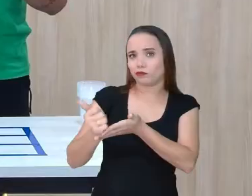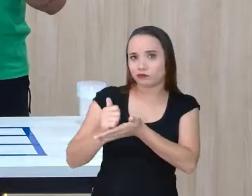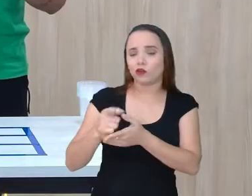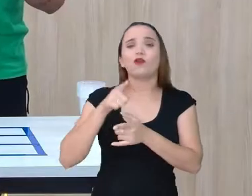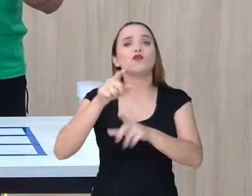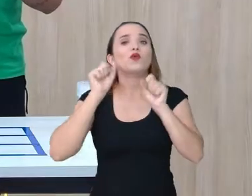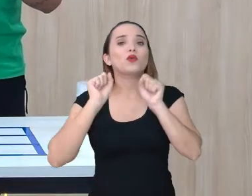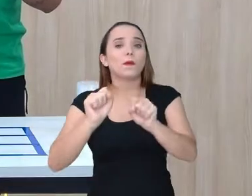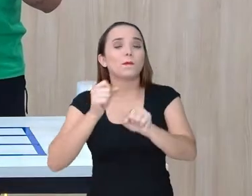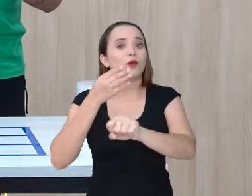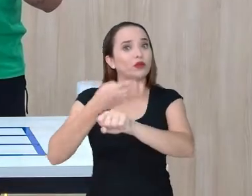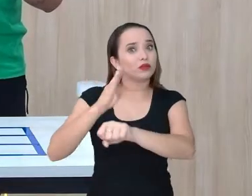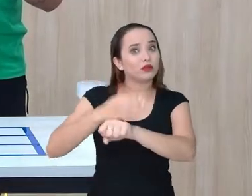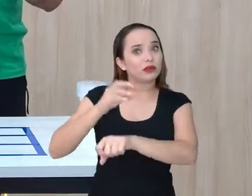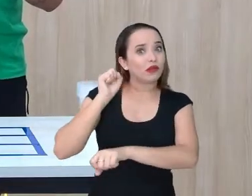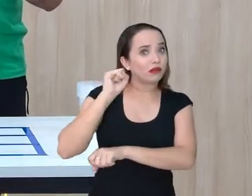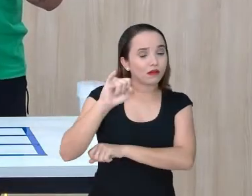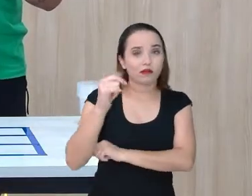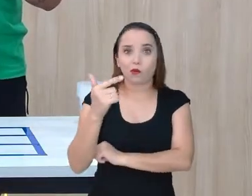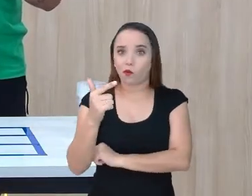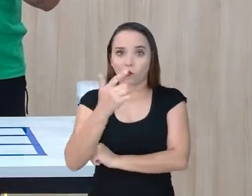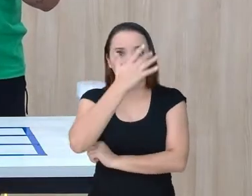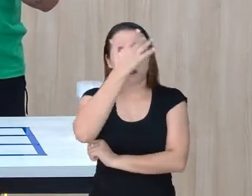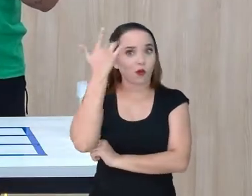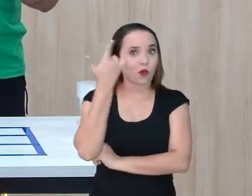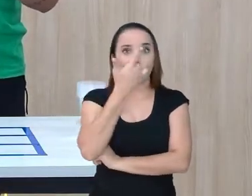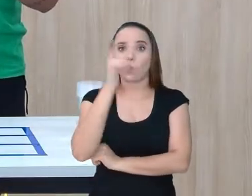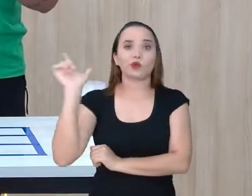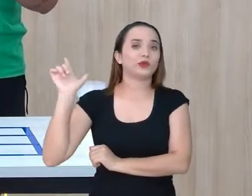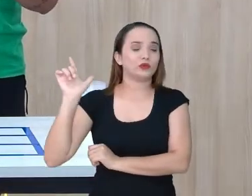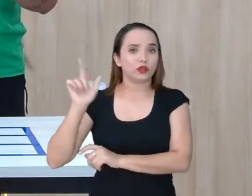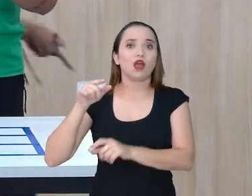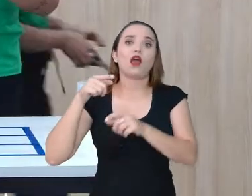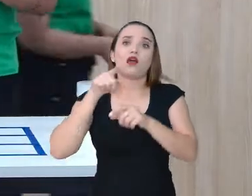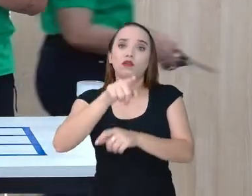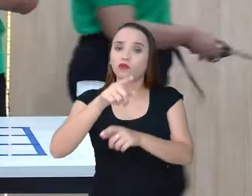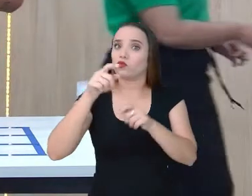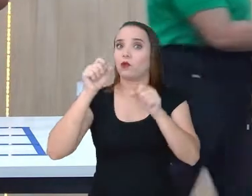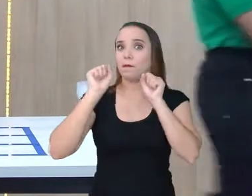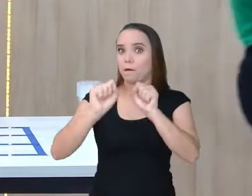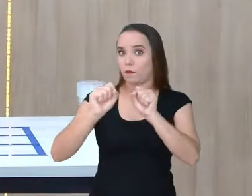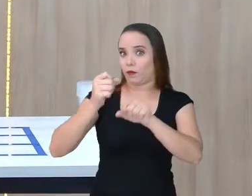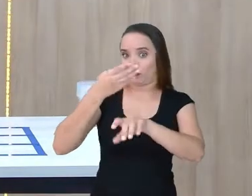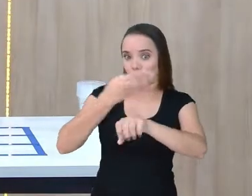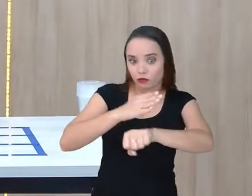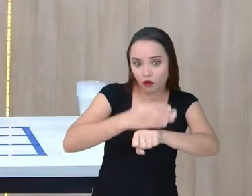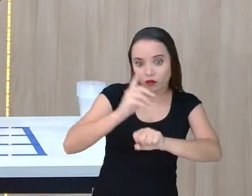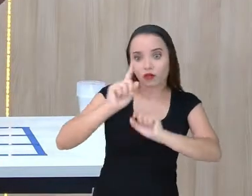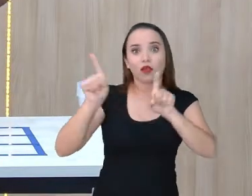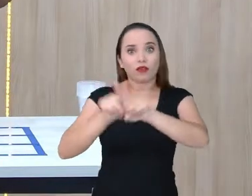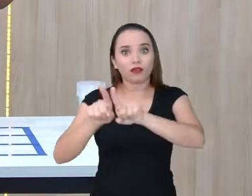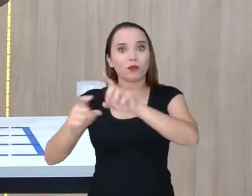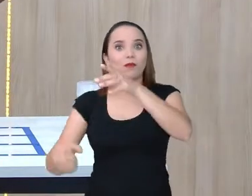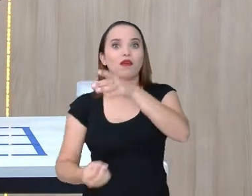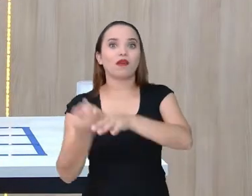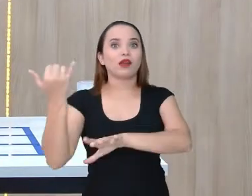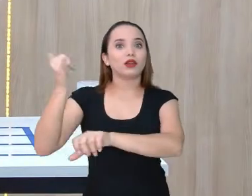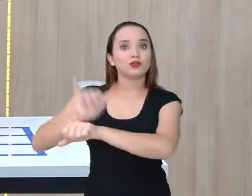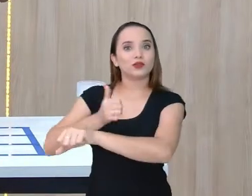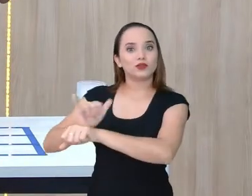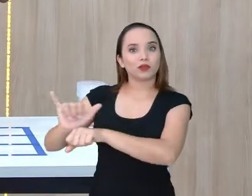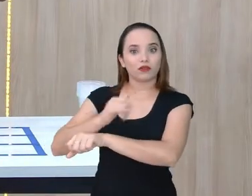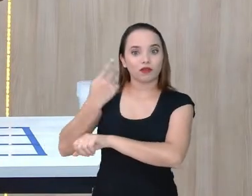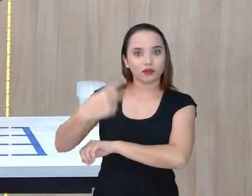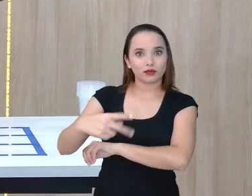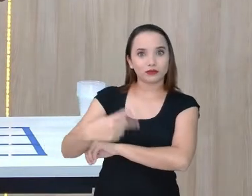treinar aí e criar suas estratégias pra jogar, né? O jogo da velha. Você pode pensar, onde é que eu posso colocar